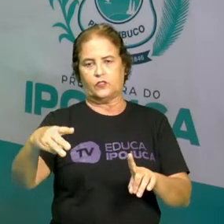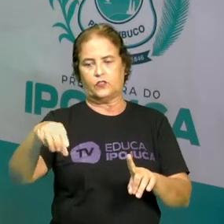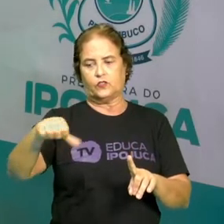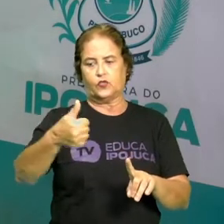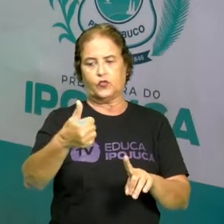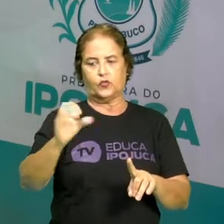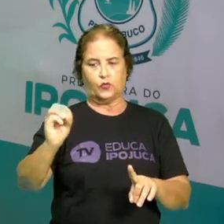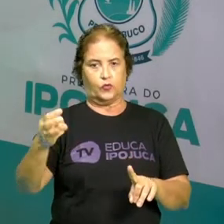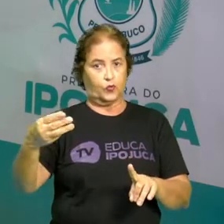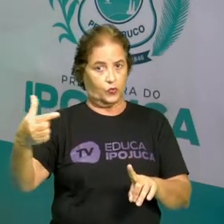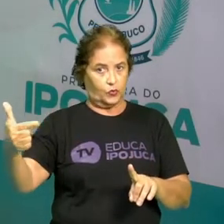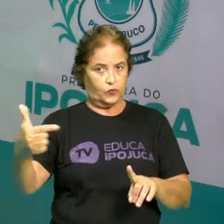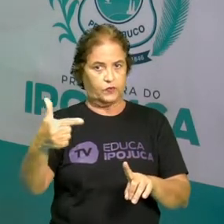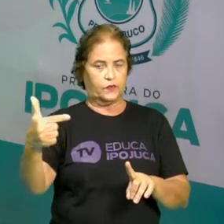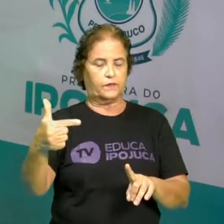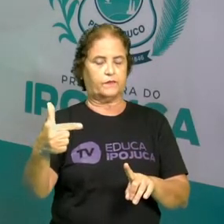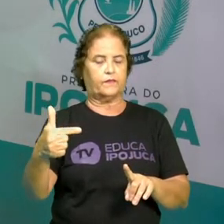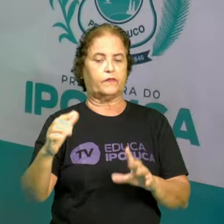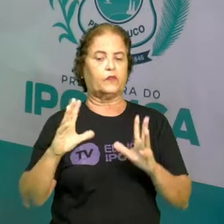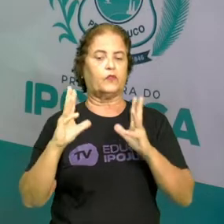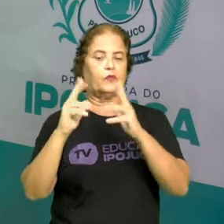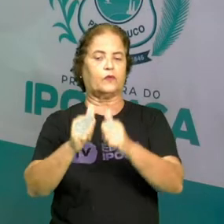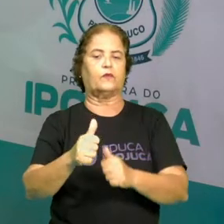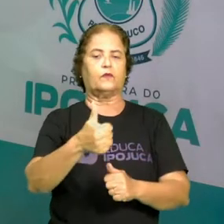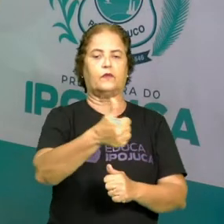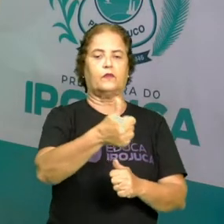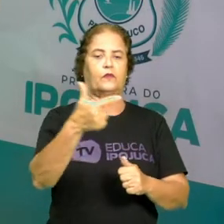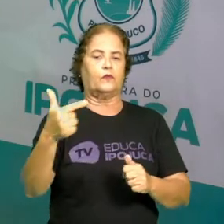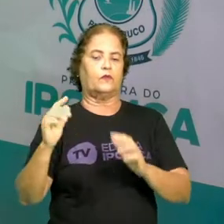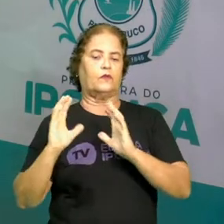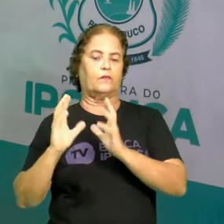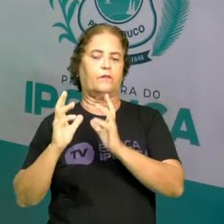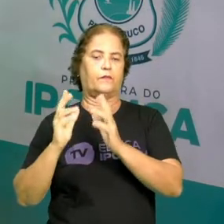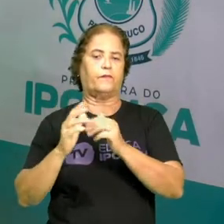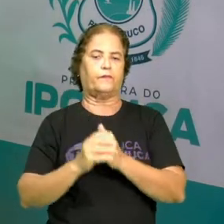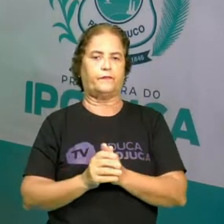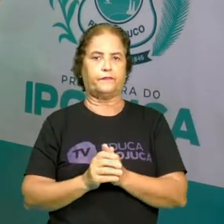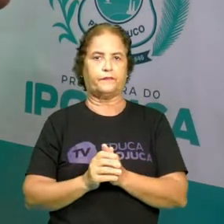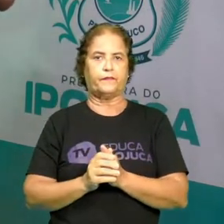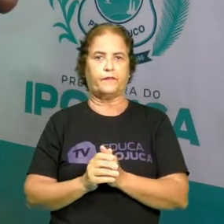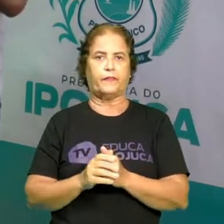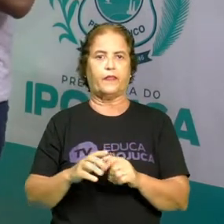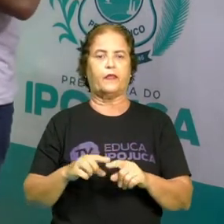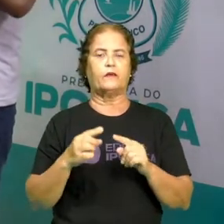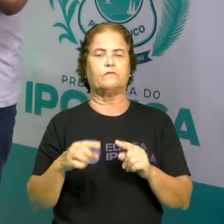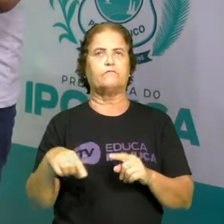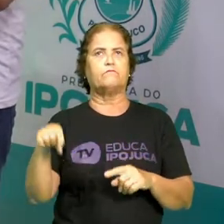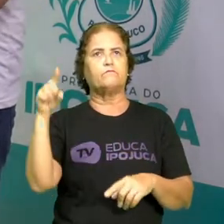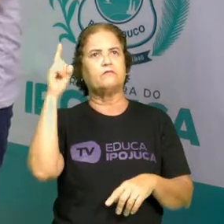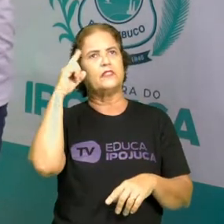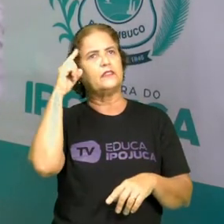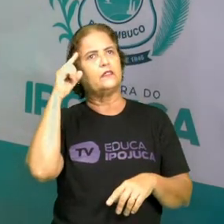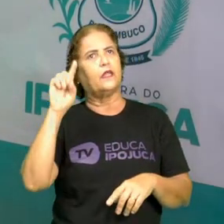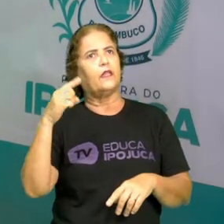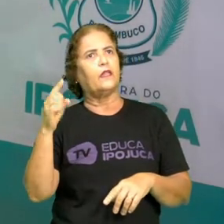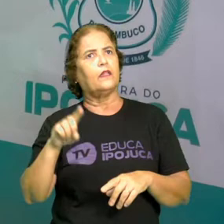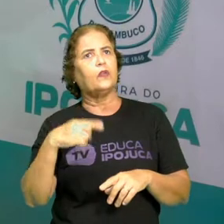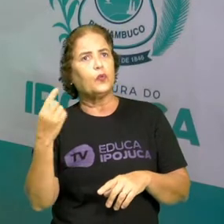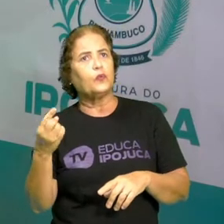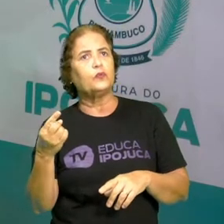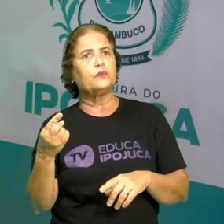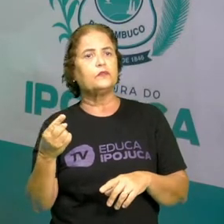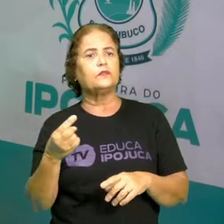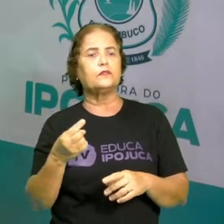Ao total, temos 12 bolas. Aí, vamos pensar, será que existe outra forma que podemos